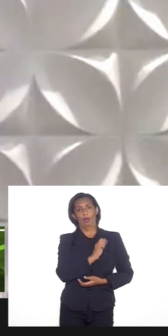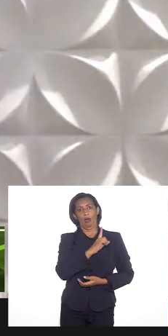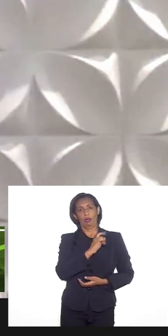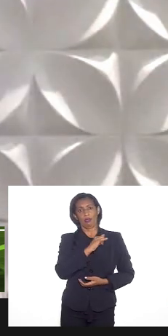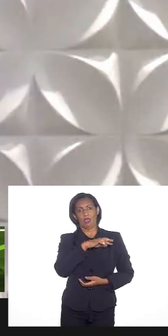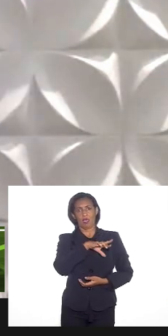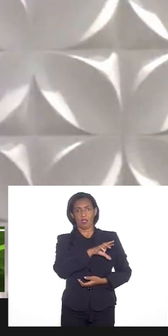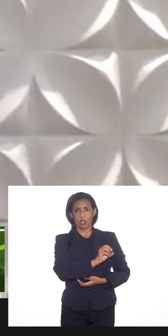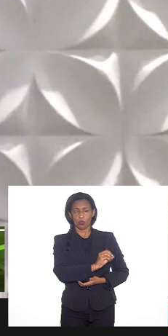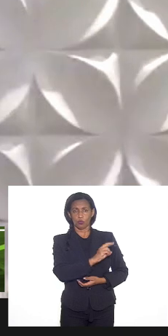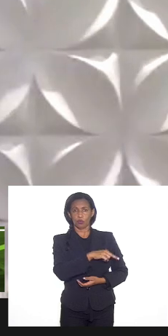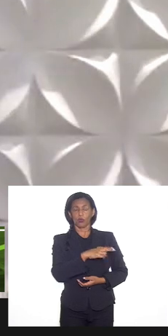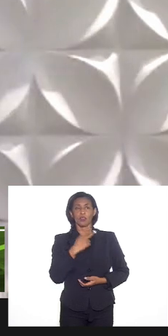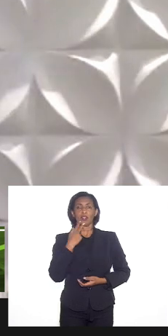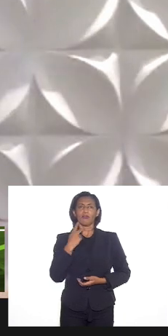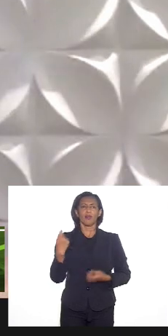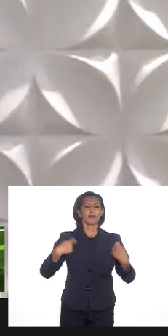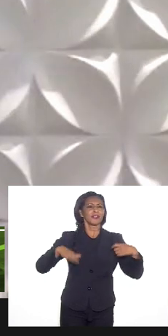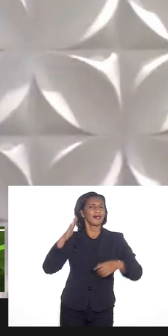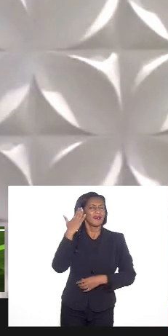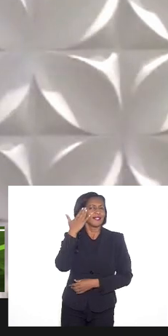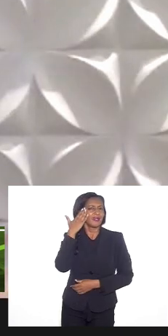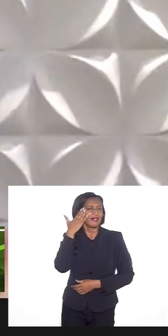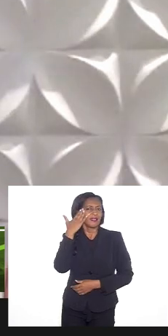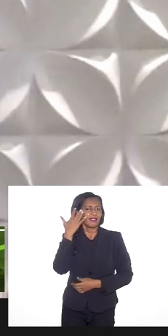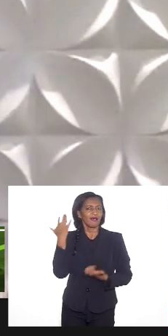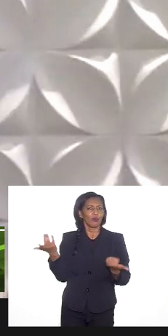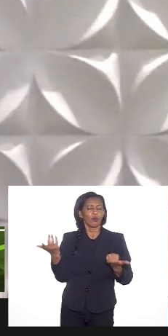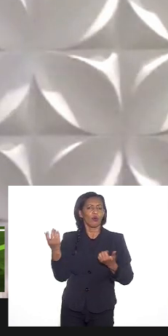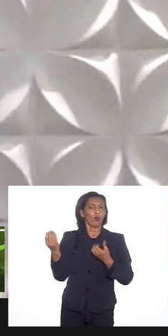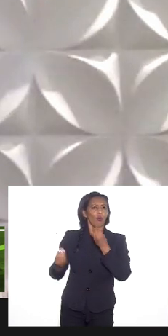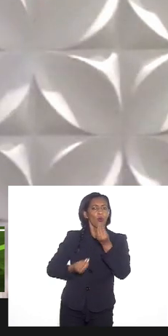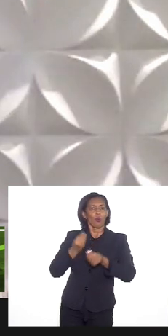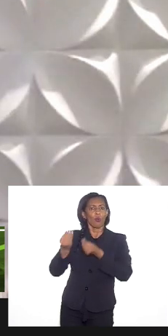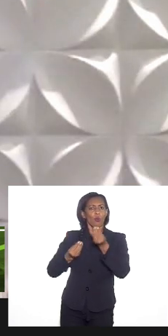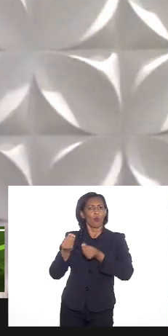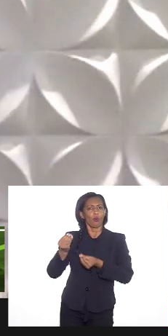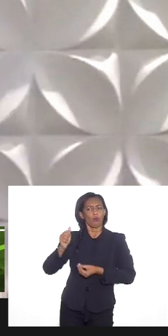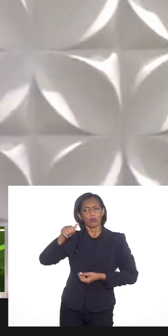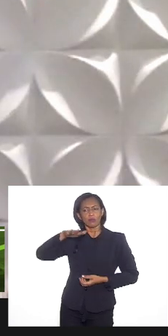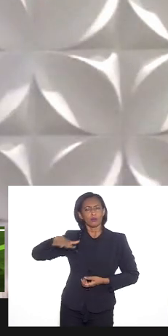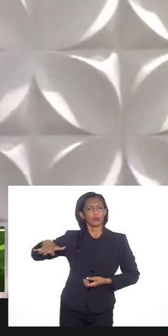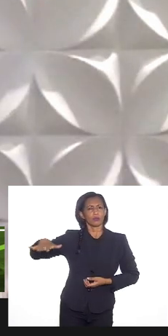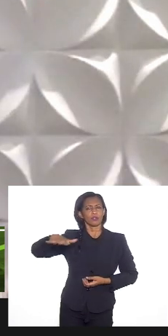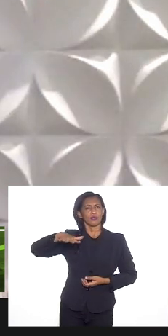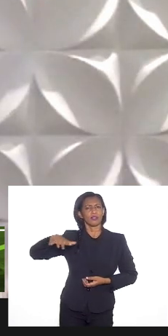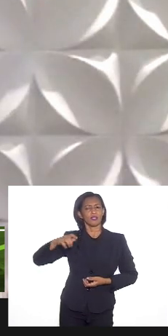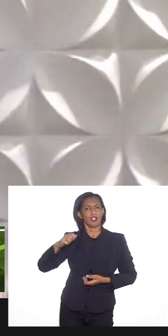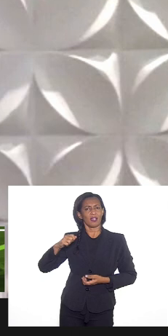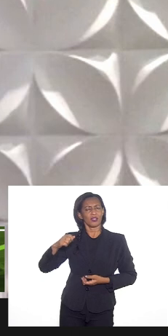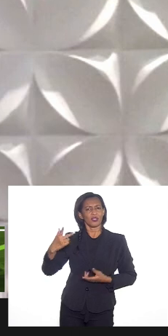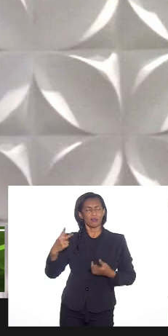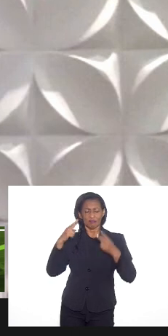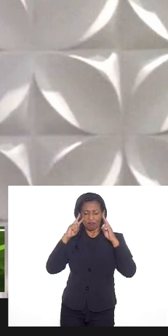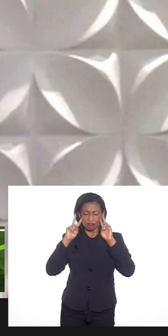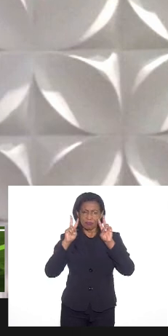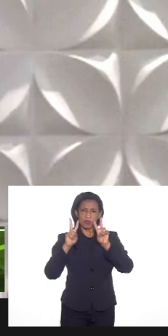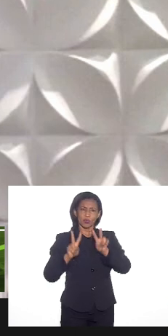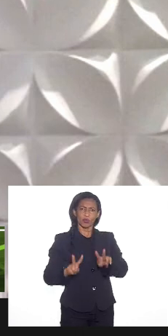que é preciso entender qual é a dinâmica da construção da sociedade, eu achei muito interessante esse olhar